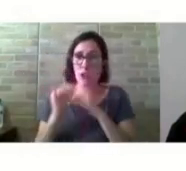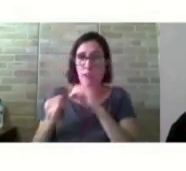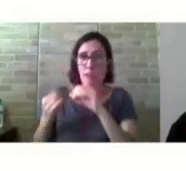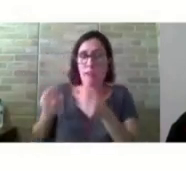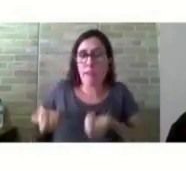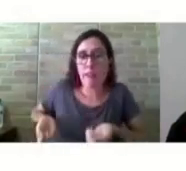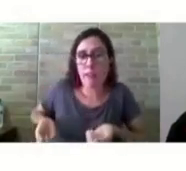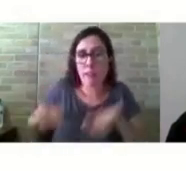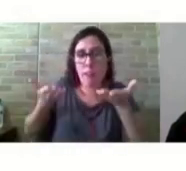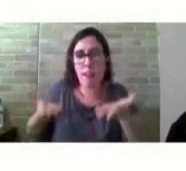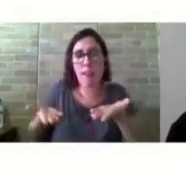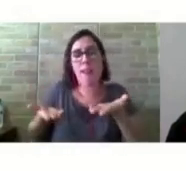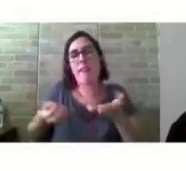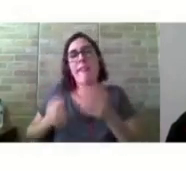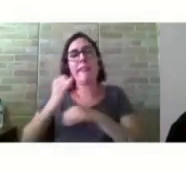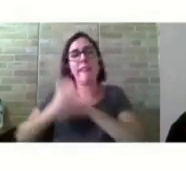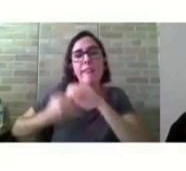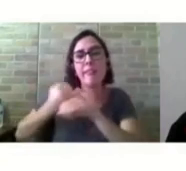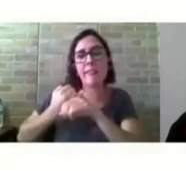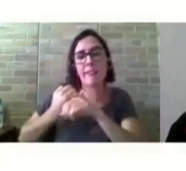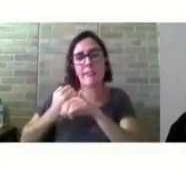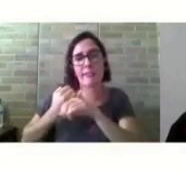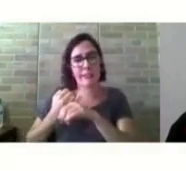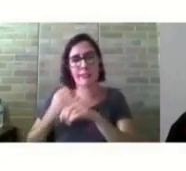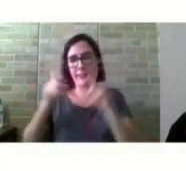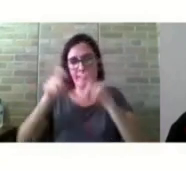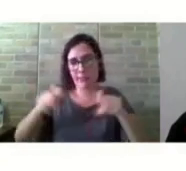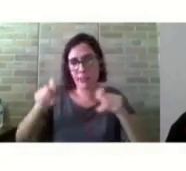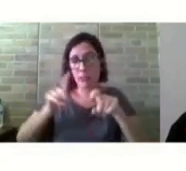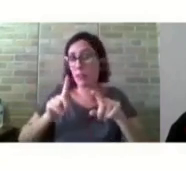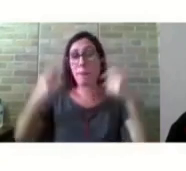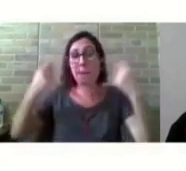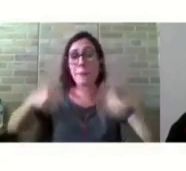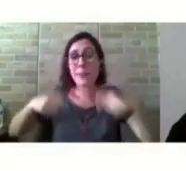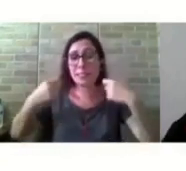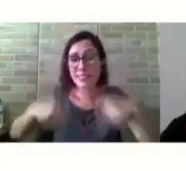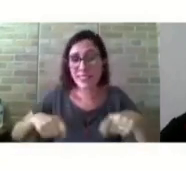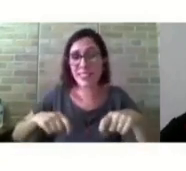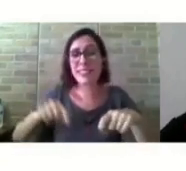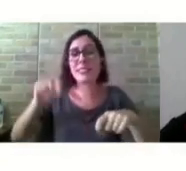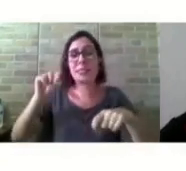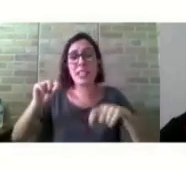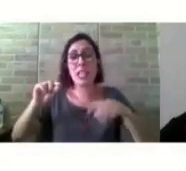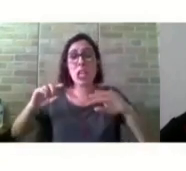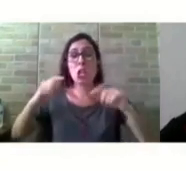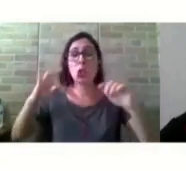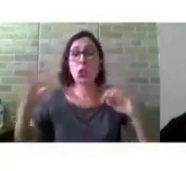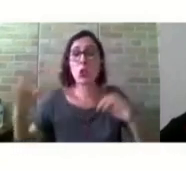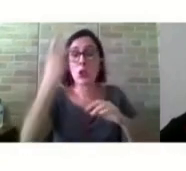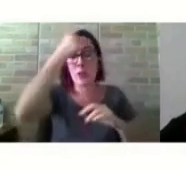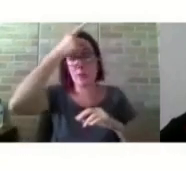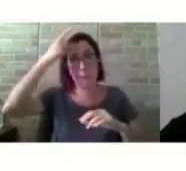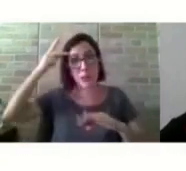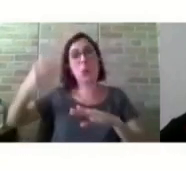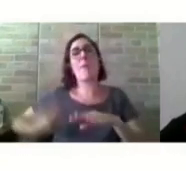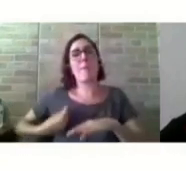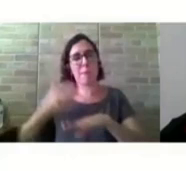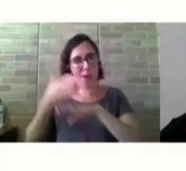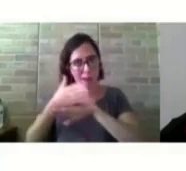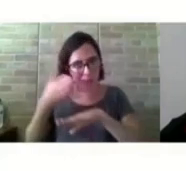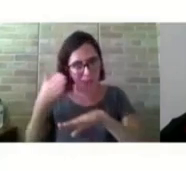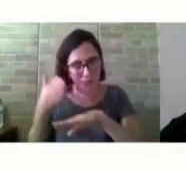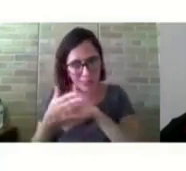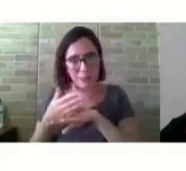estratégias educacionais que favorecem a participação de todos e a construção do conhecimento, essa fala de